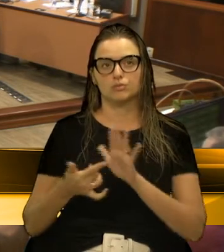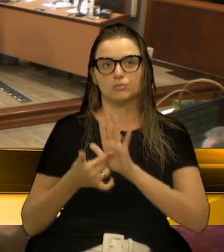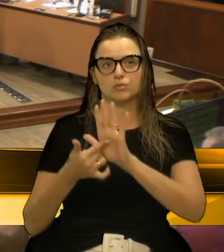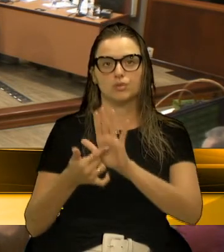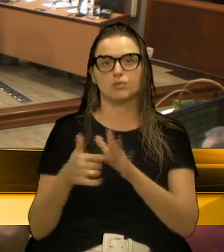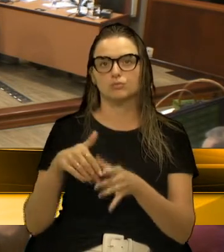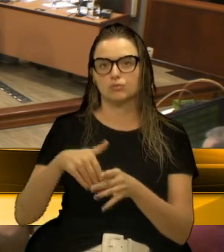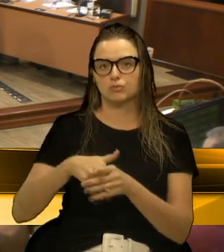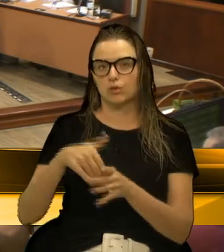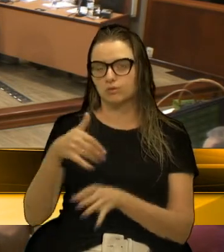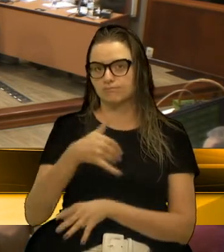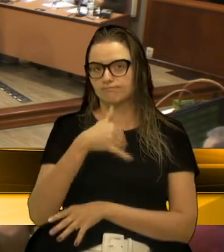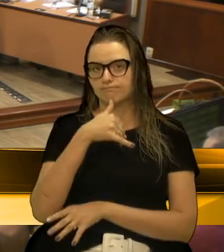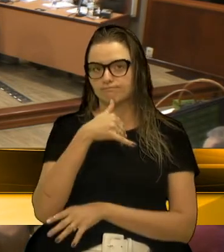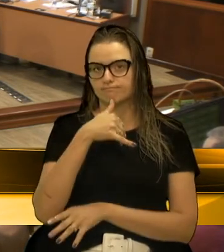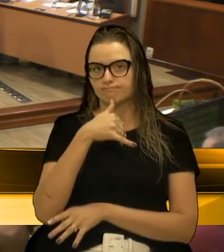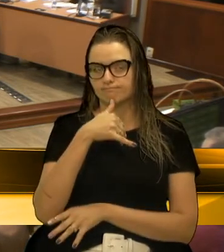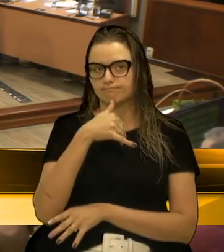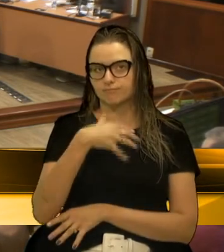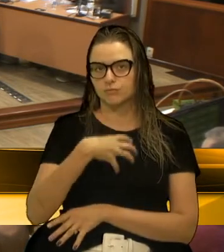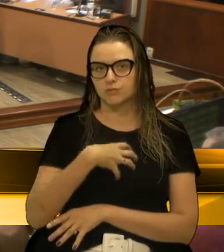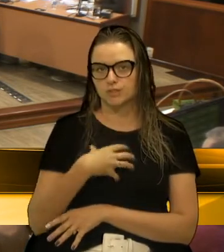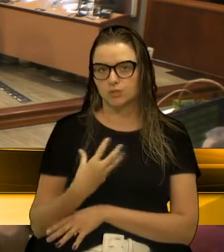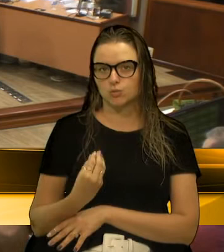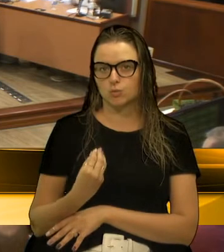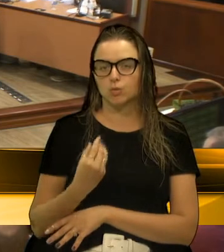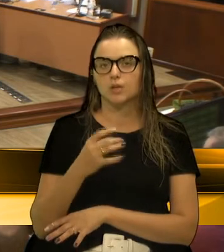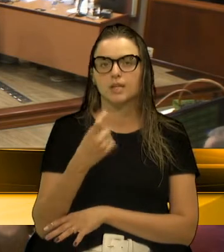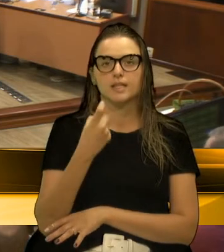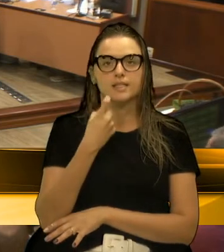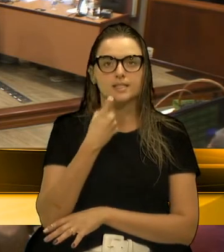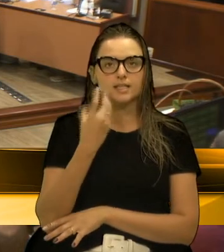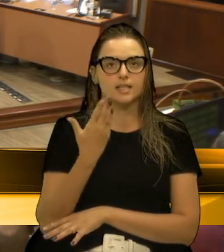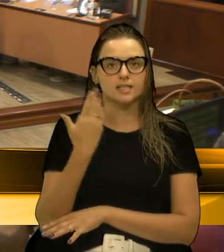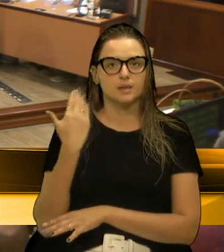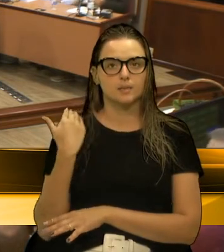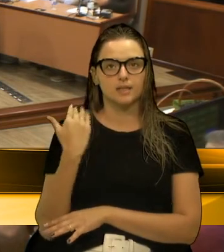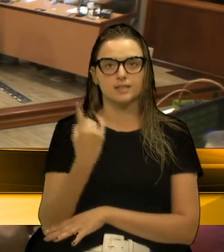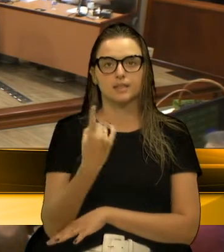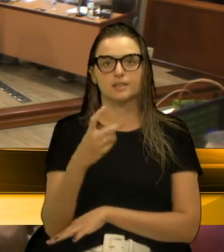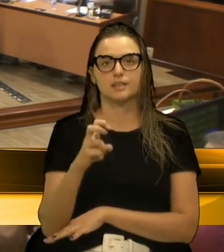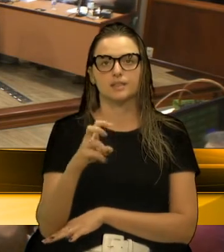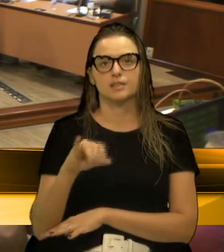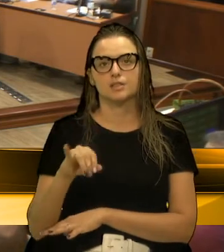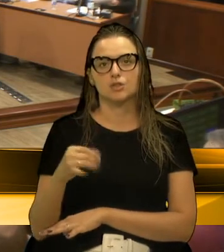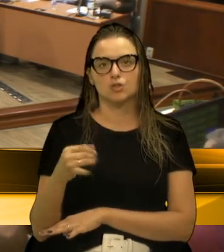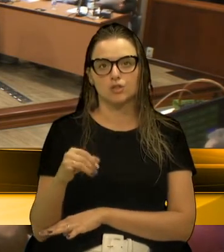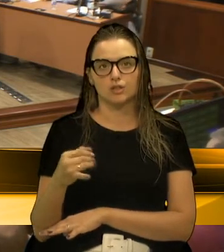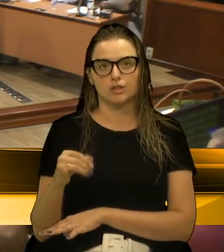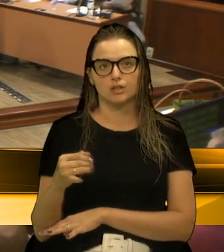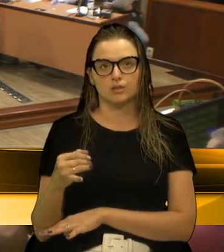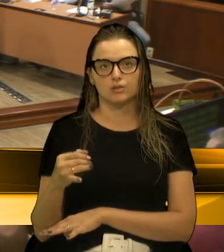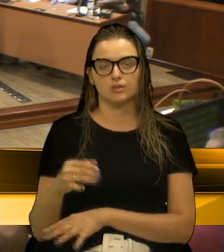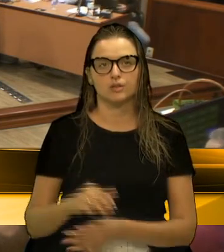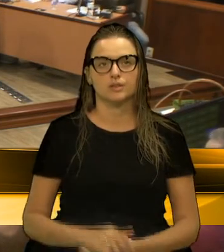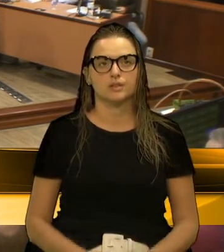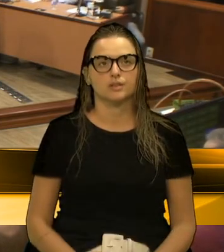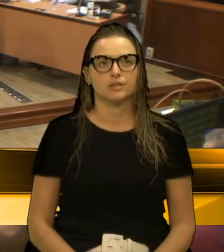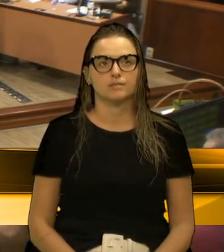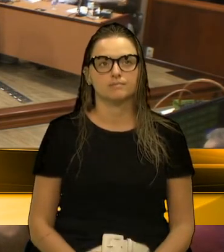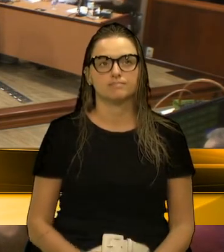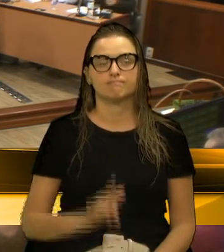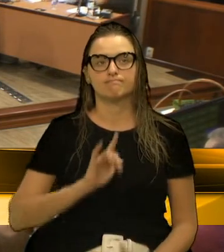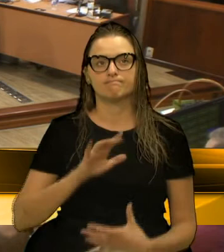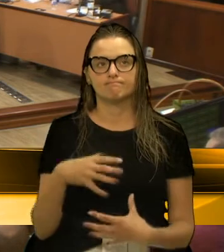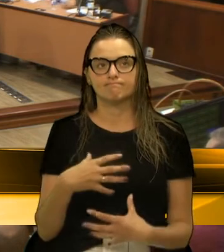voto de pesar. Na última sexta-feira, dia 15 de janeiro, foi com grande